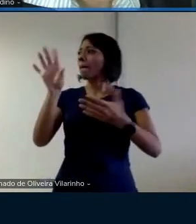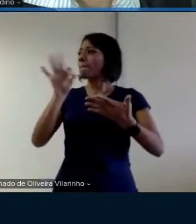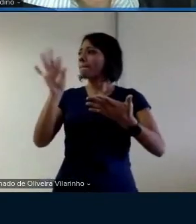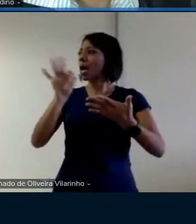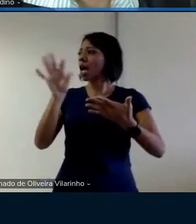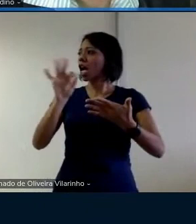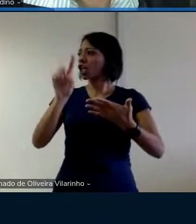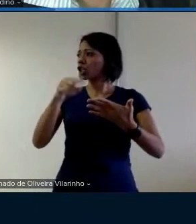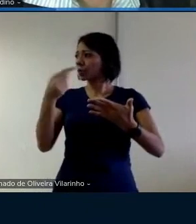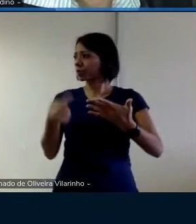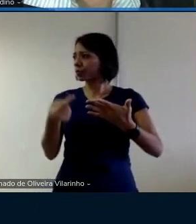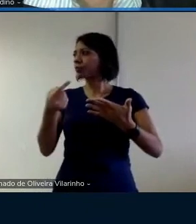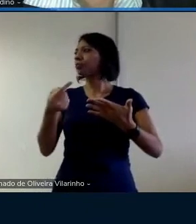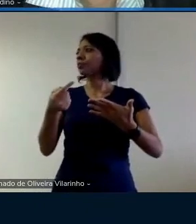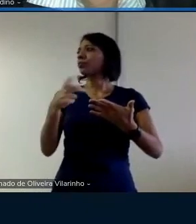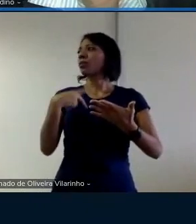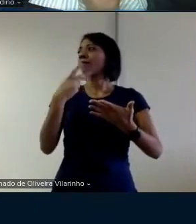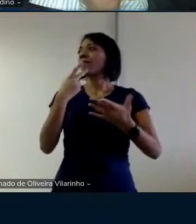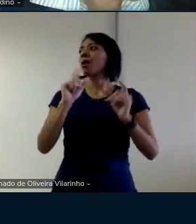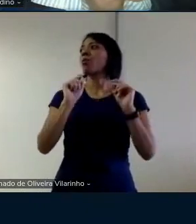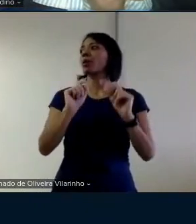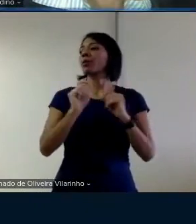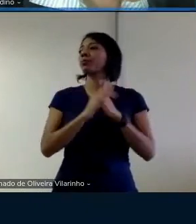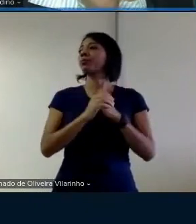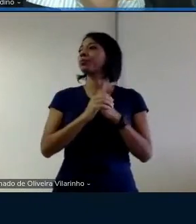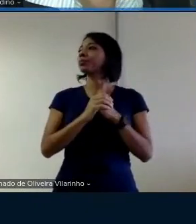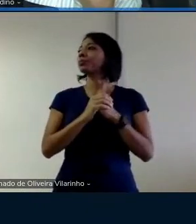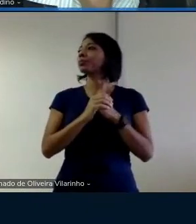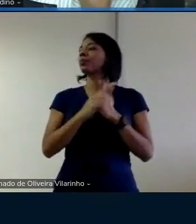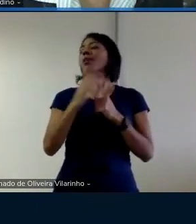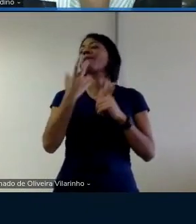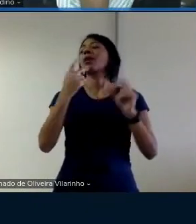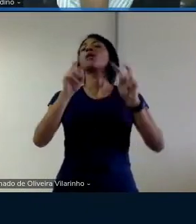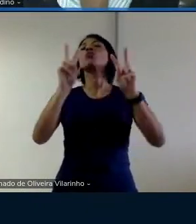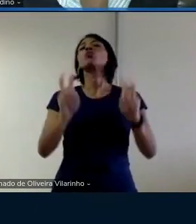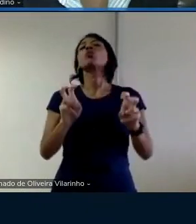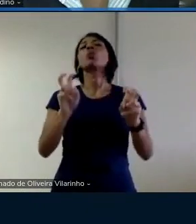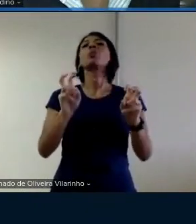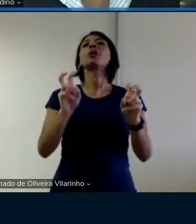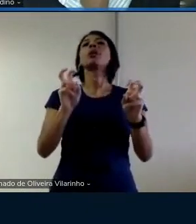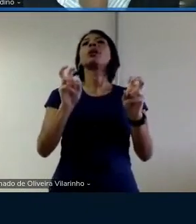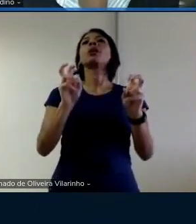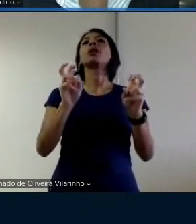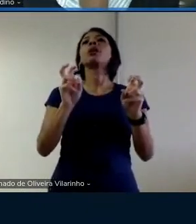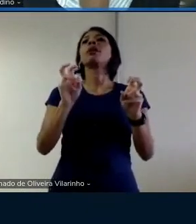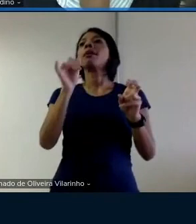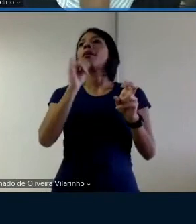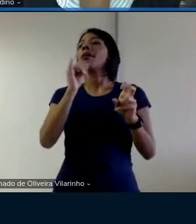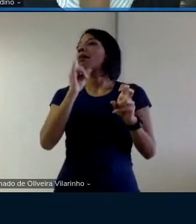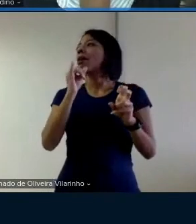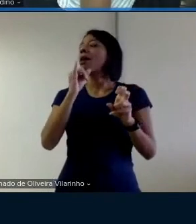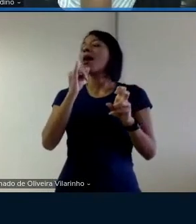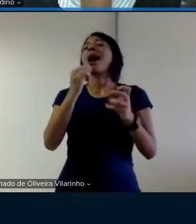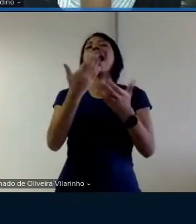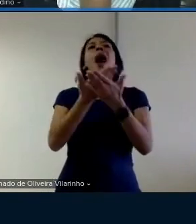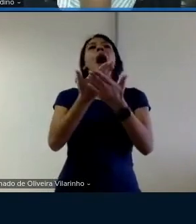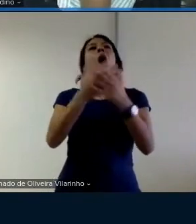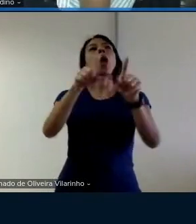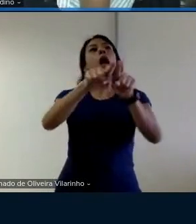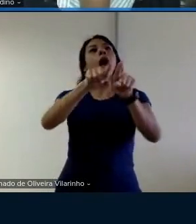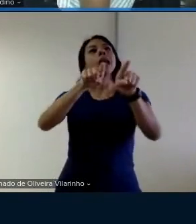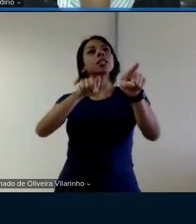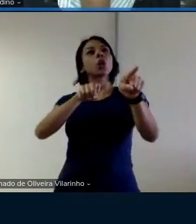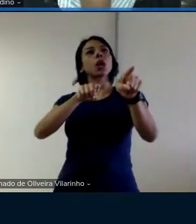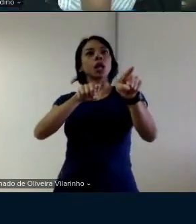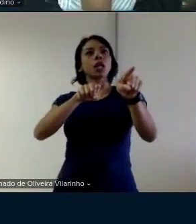seguinte você coloca falando sobre as aulas assíncronas eu queria saber um pouquinho